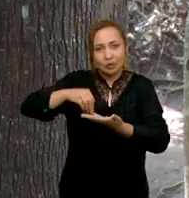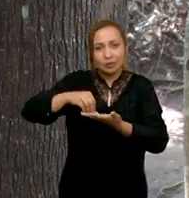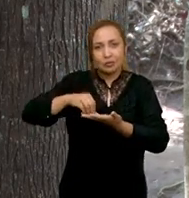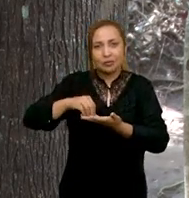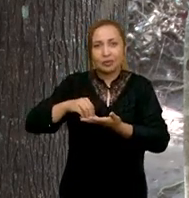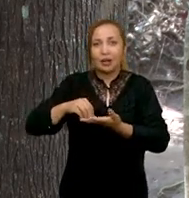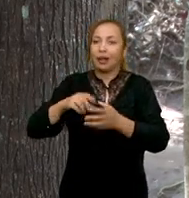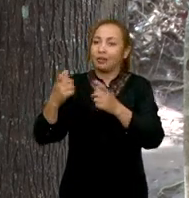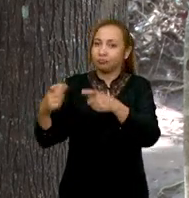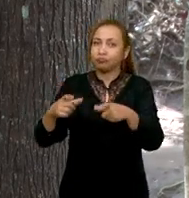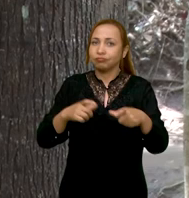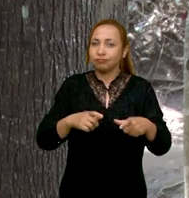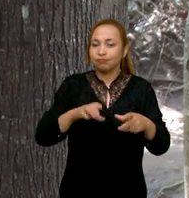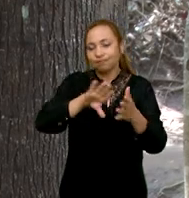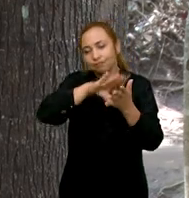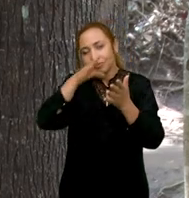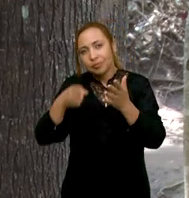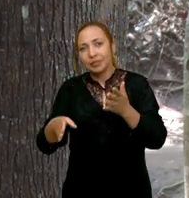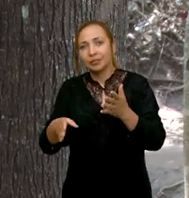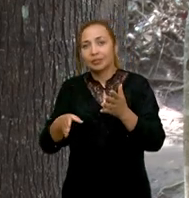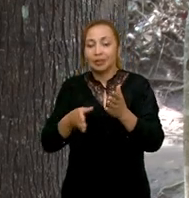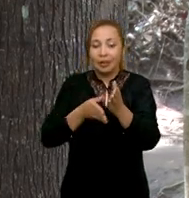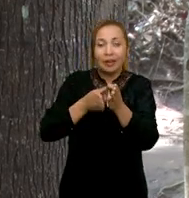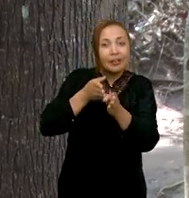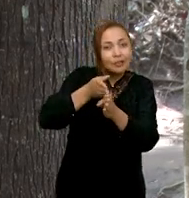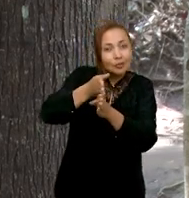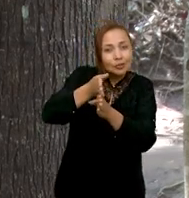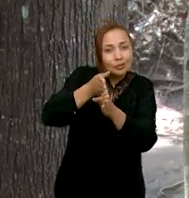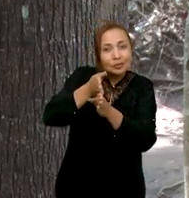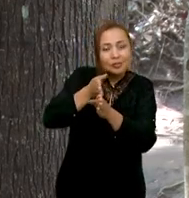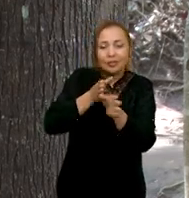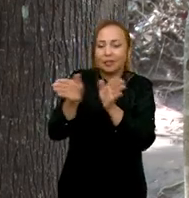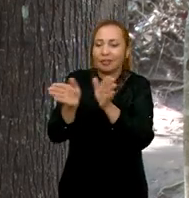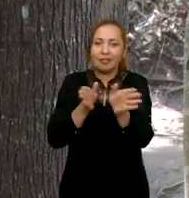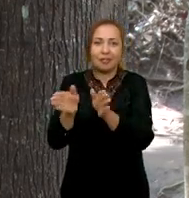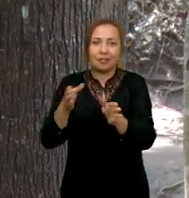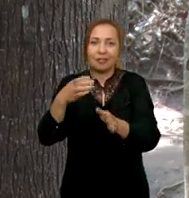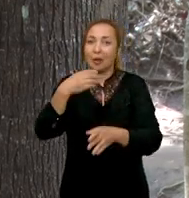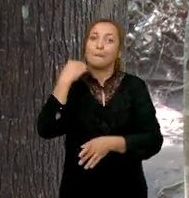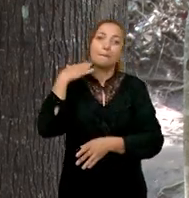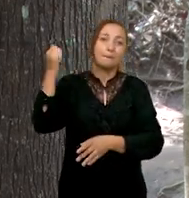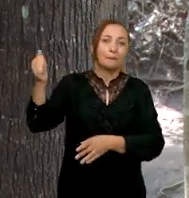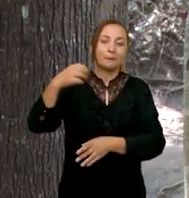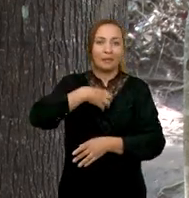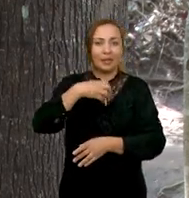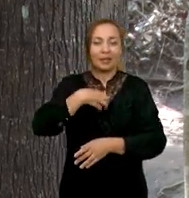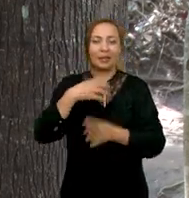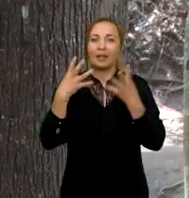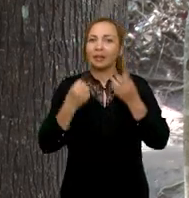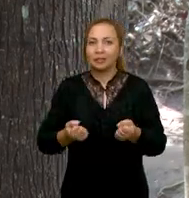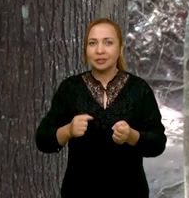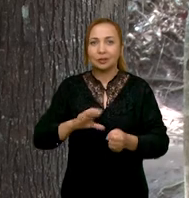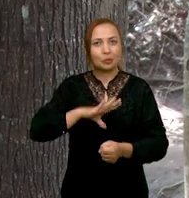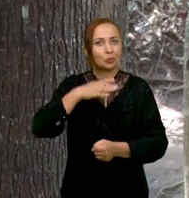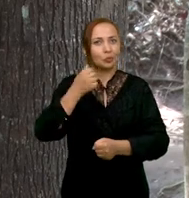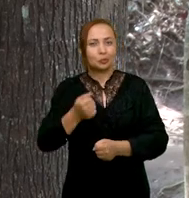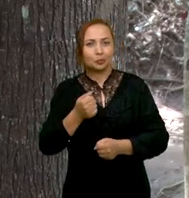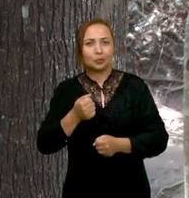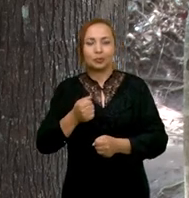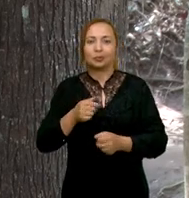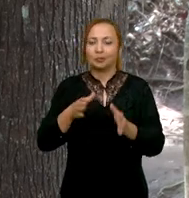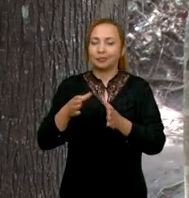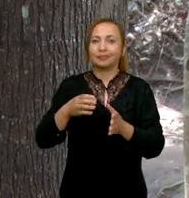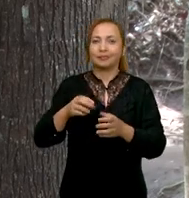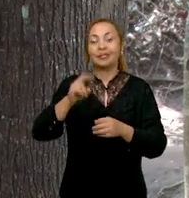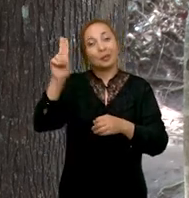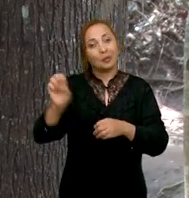regiões litorâneas. Na divisa entre Minas e Bahia, um produtor rural aceitou o desafio da Universidade Estadual do Sudoeste da Bahia